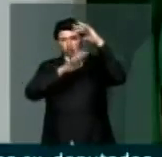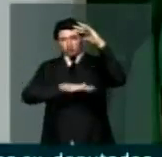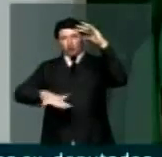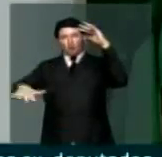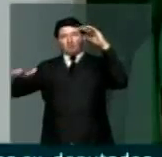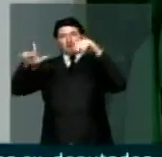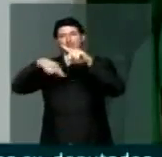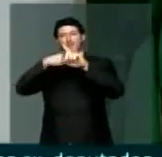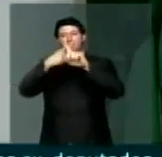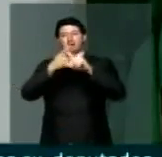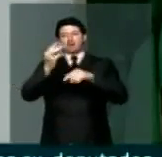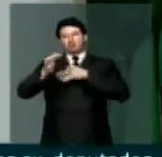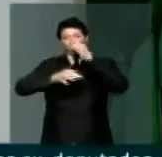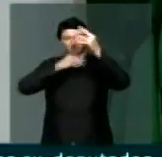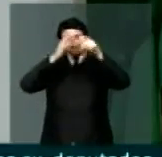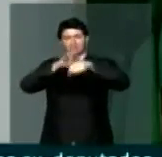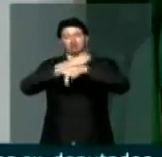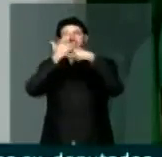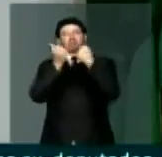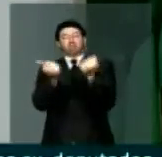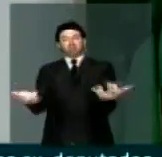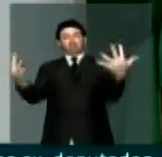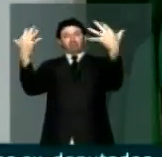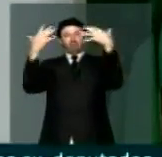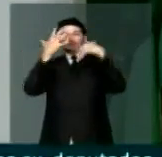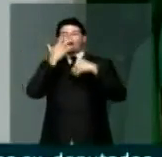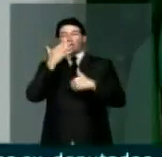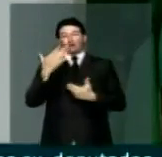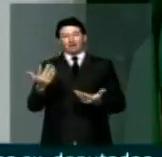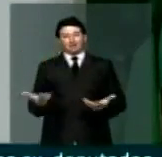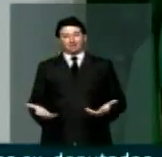mais num jardim mais frondoso e colorido.